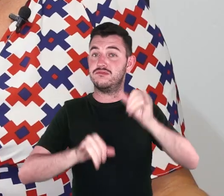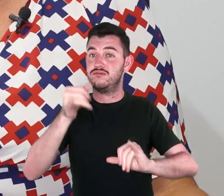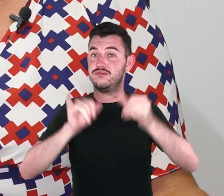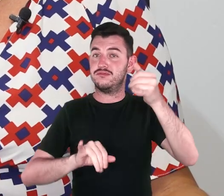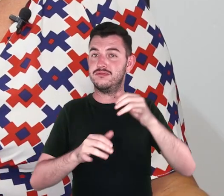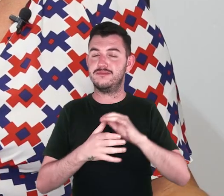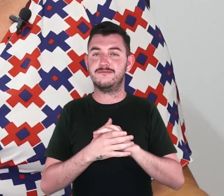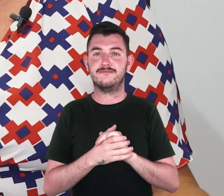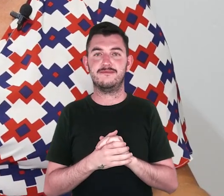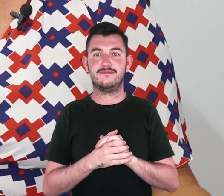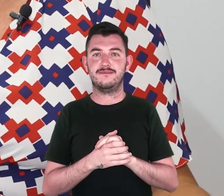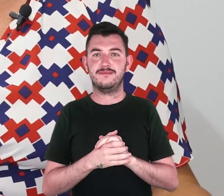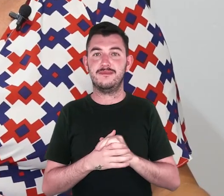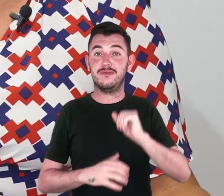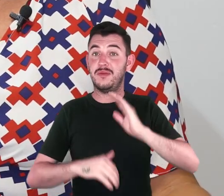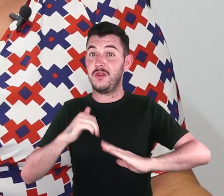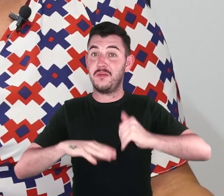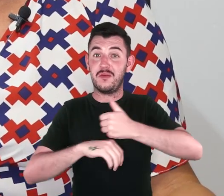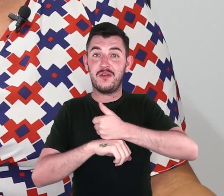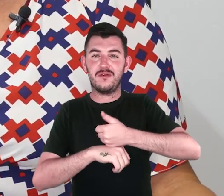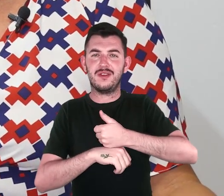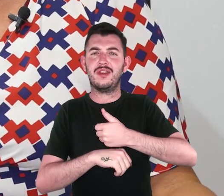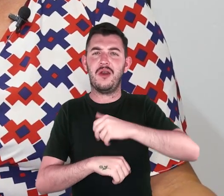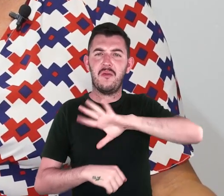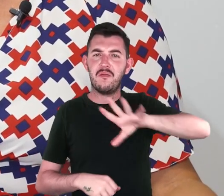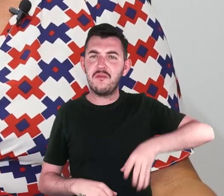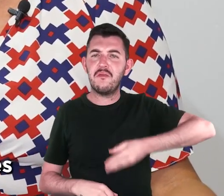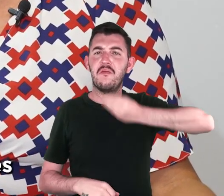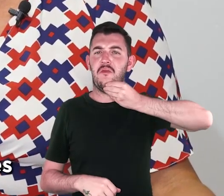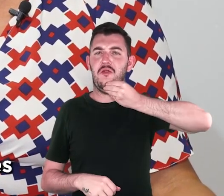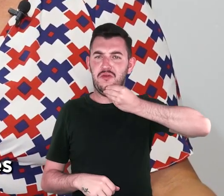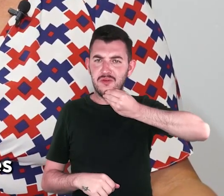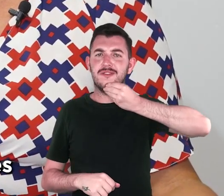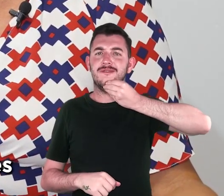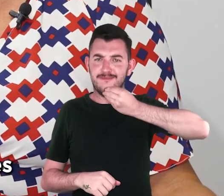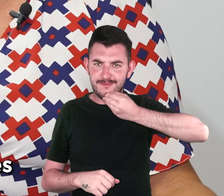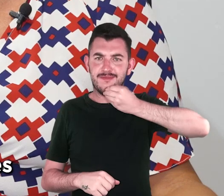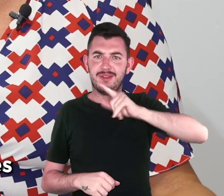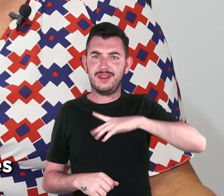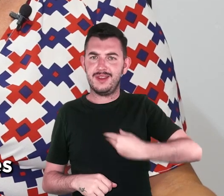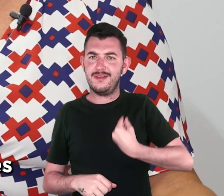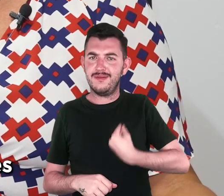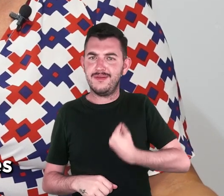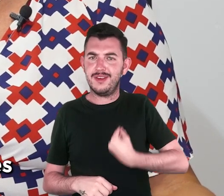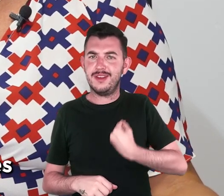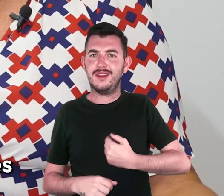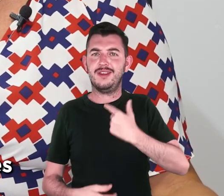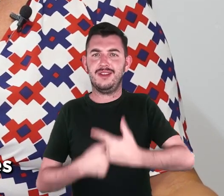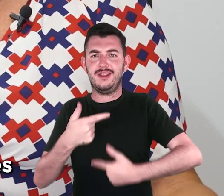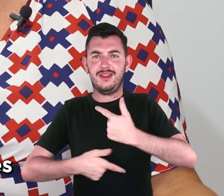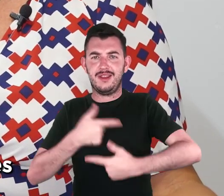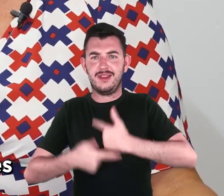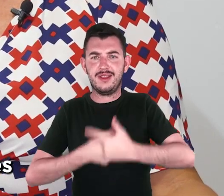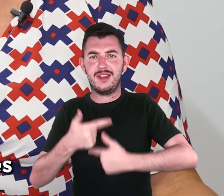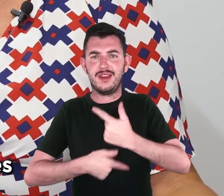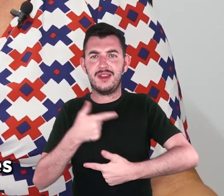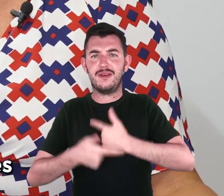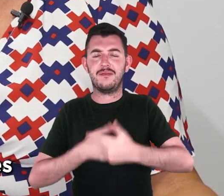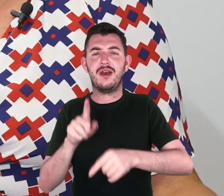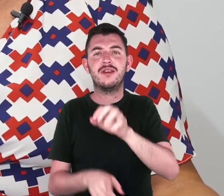Os profissionais, eles vão ter uma chance única de estarem desenvolvendo atividades